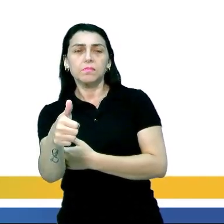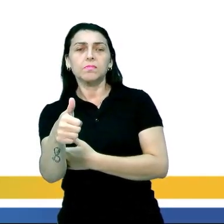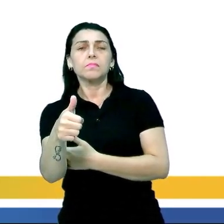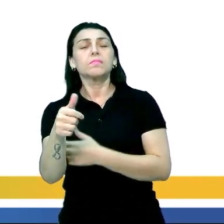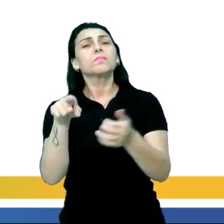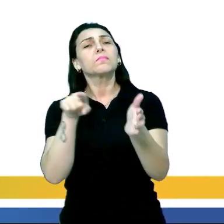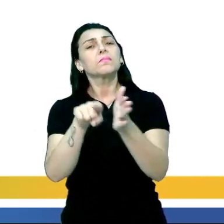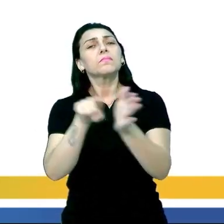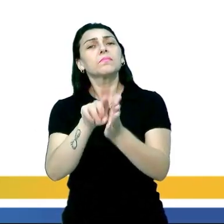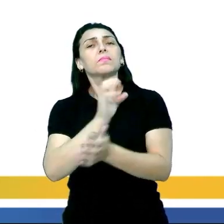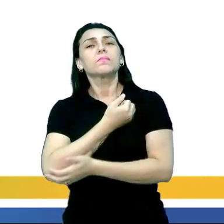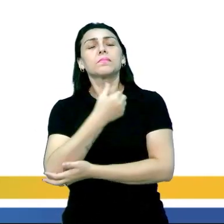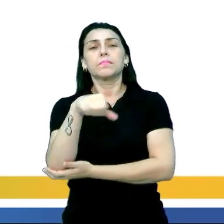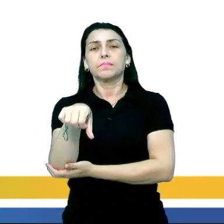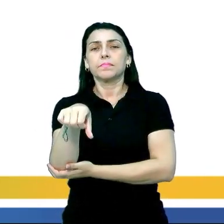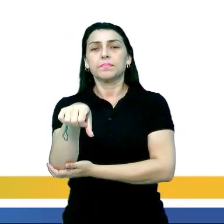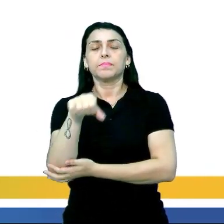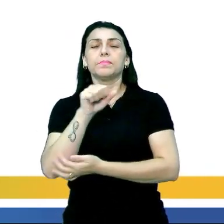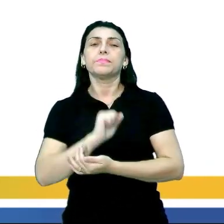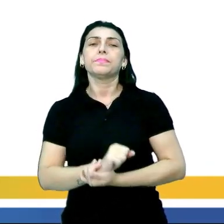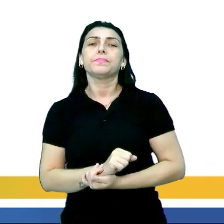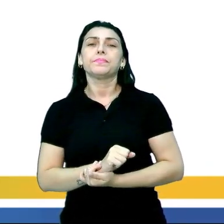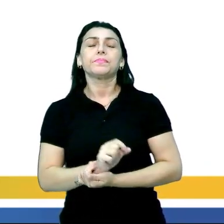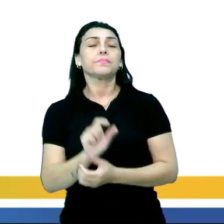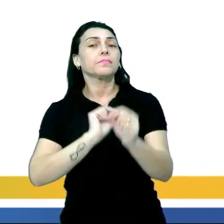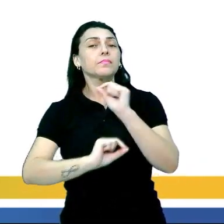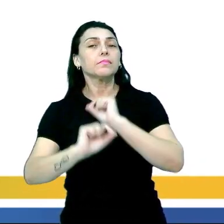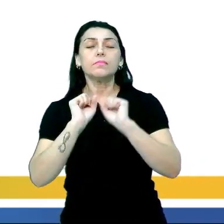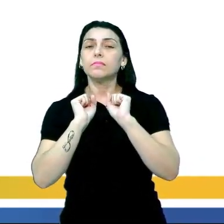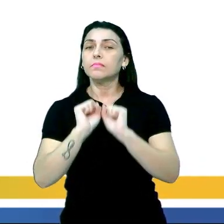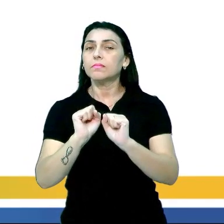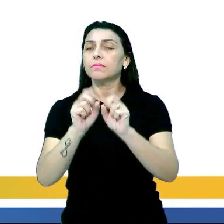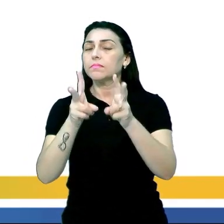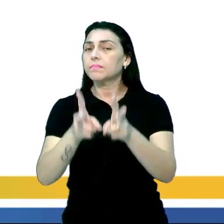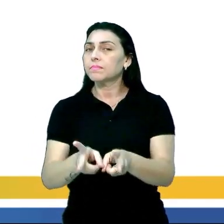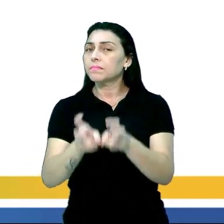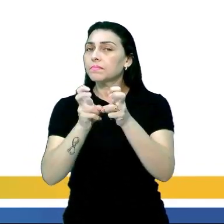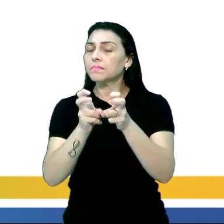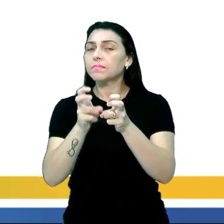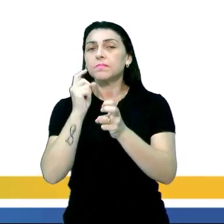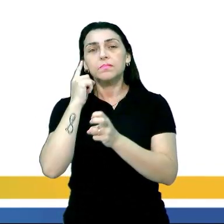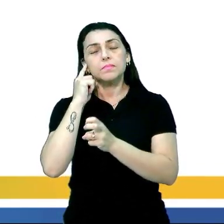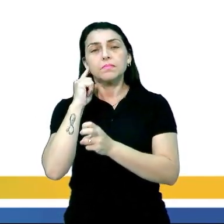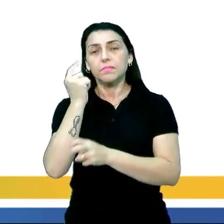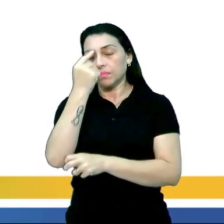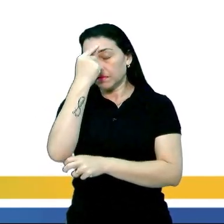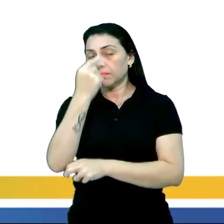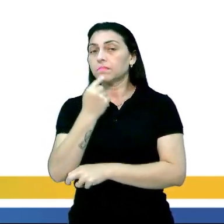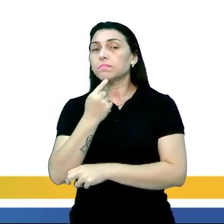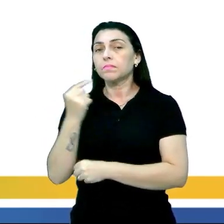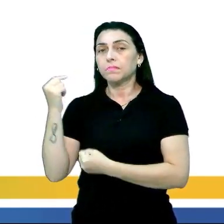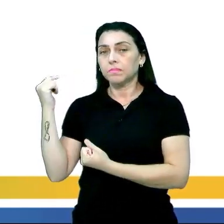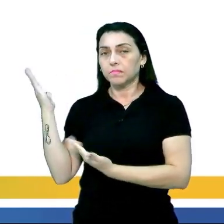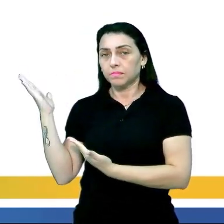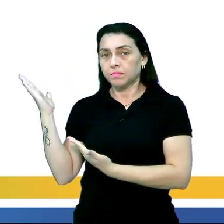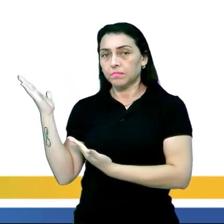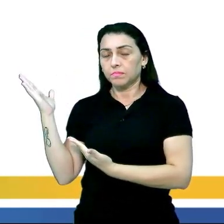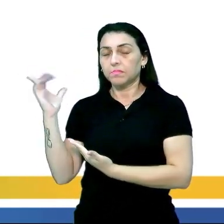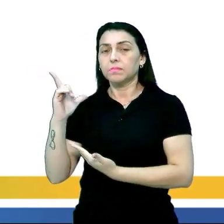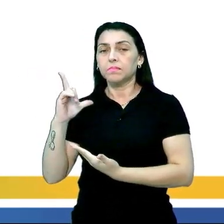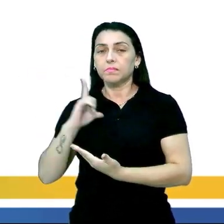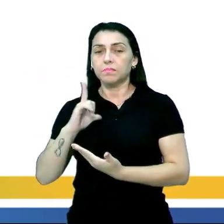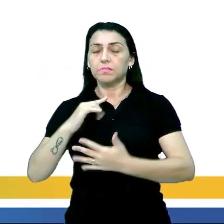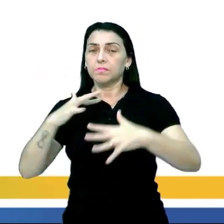é a questão de número 9. Então o que é que nós podemos visualizar? Nós temos a imagem em